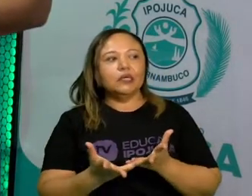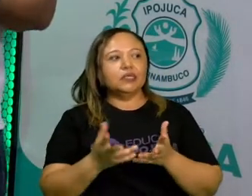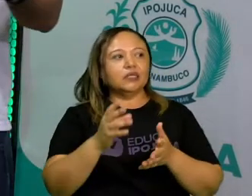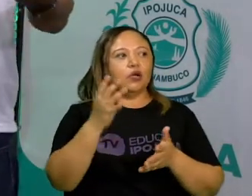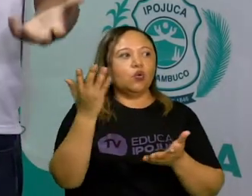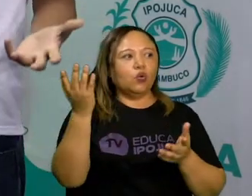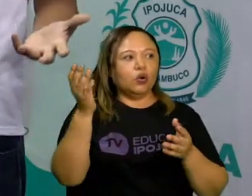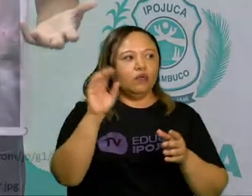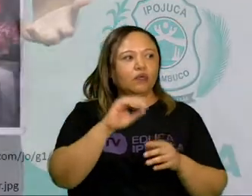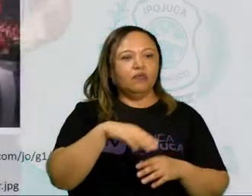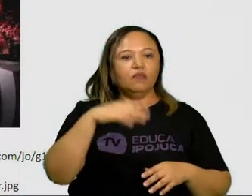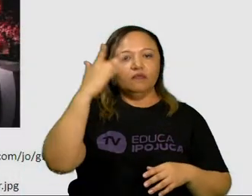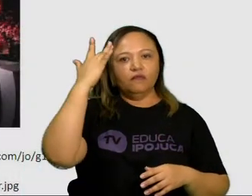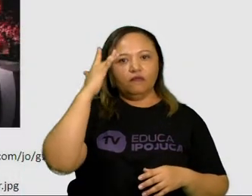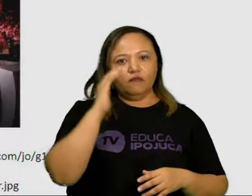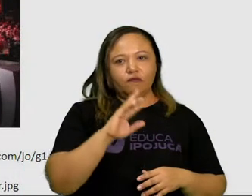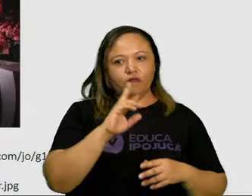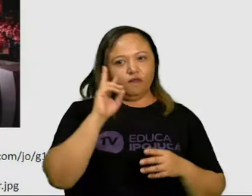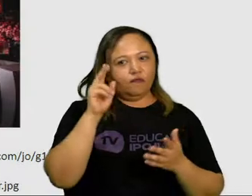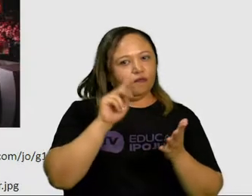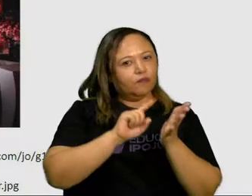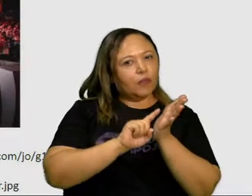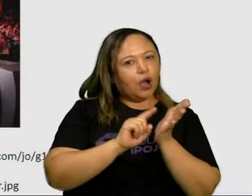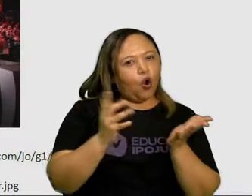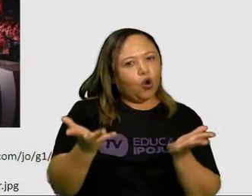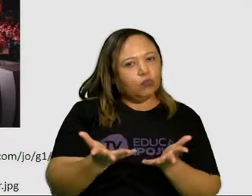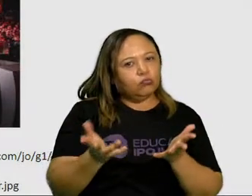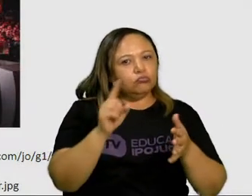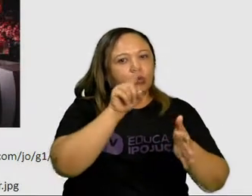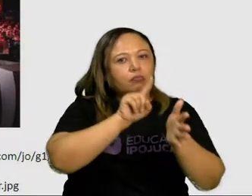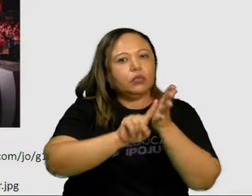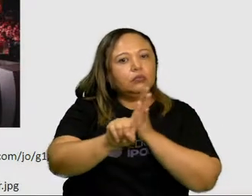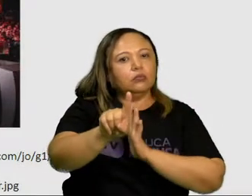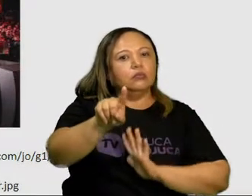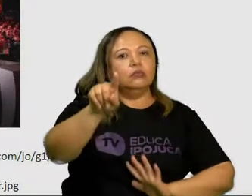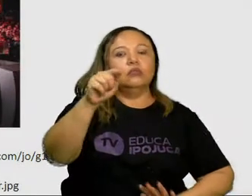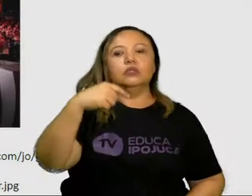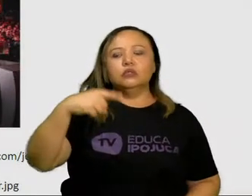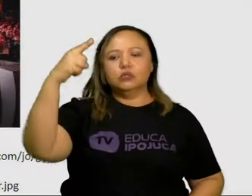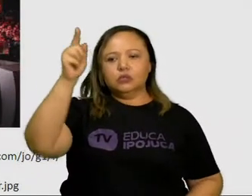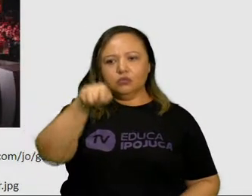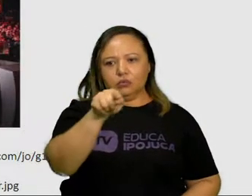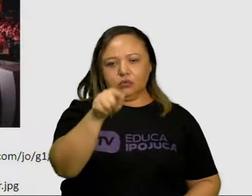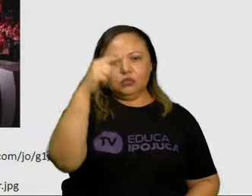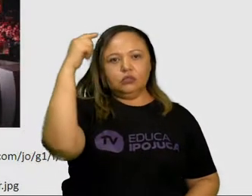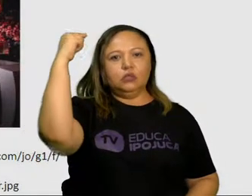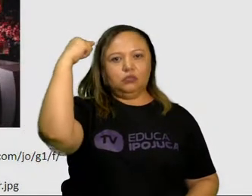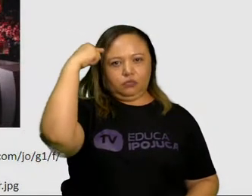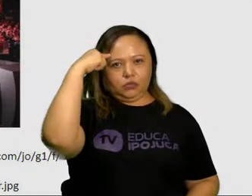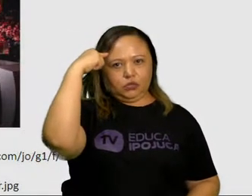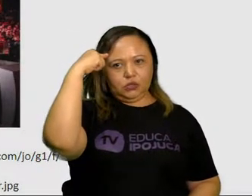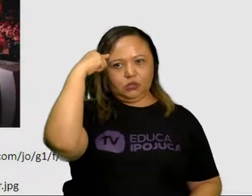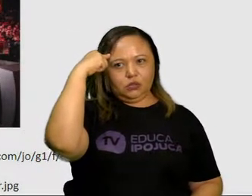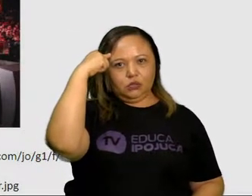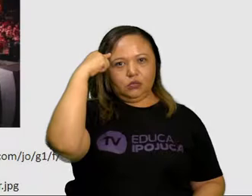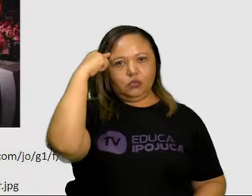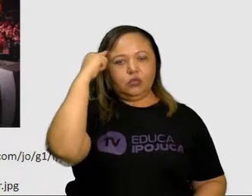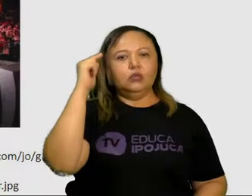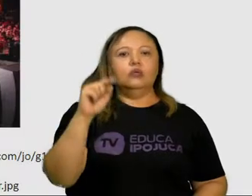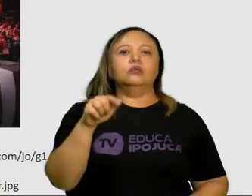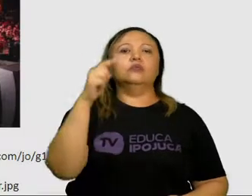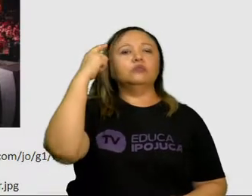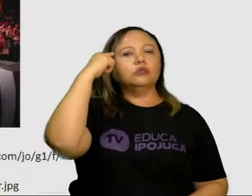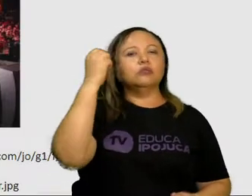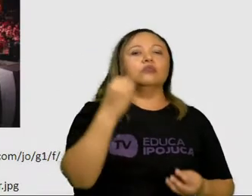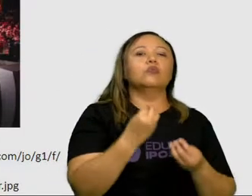E aí eu trago aqui para vocês uma pergunta inicial. Você já pensou, ou melhor, você já parou para